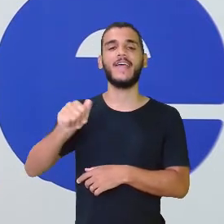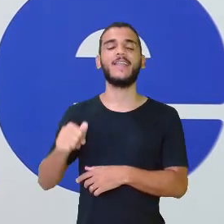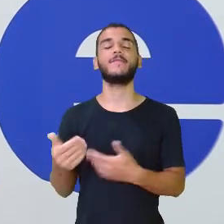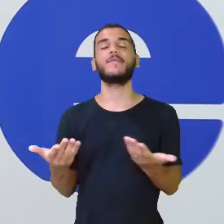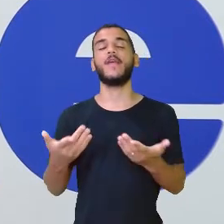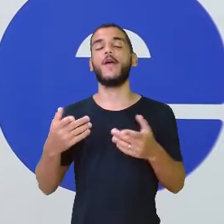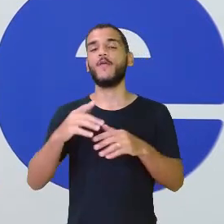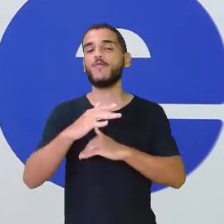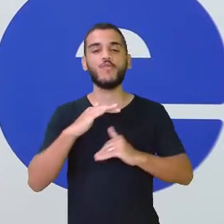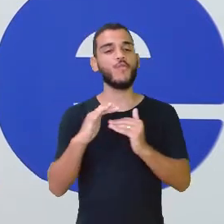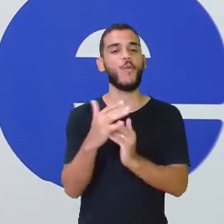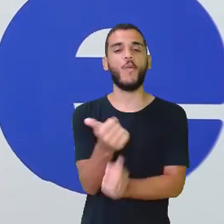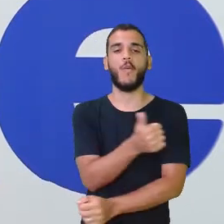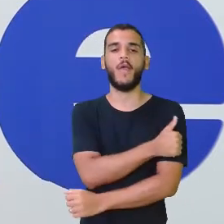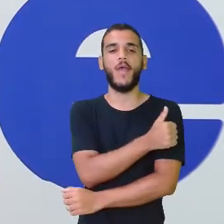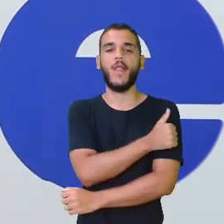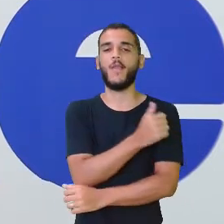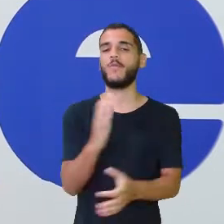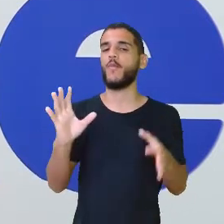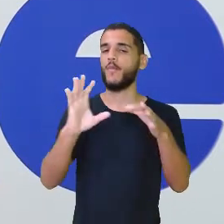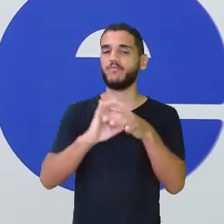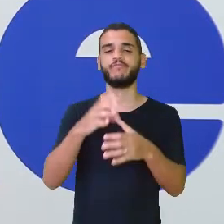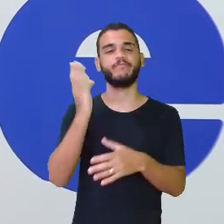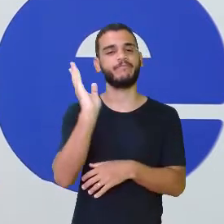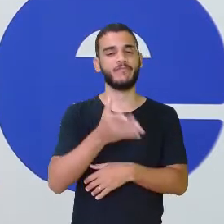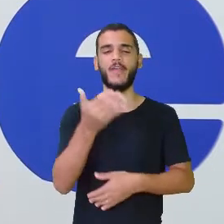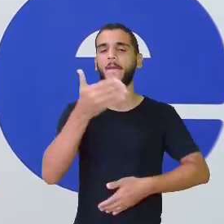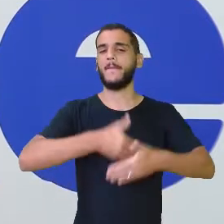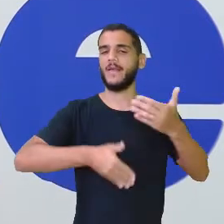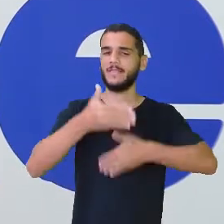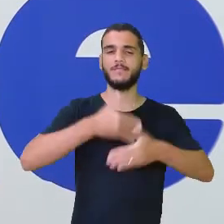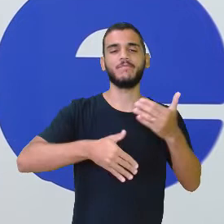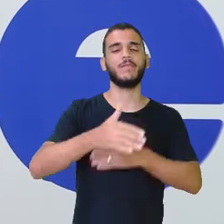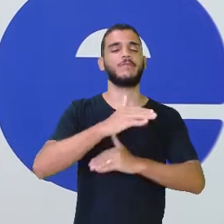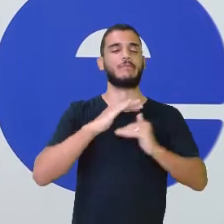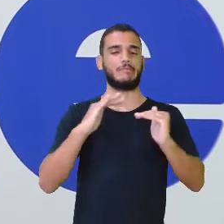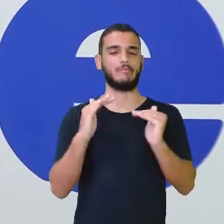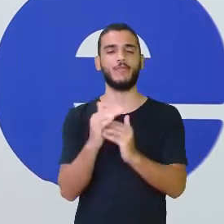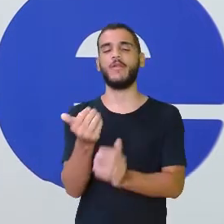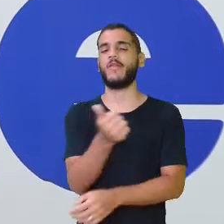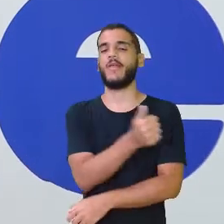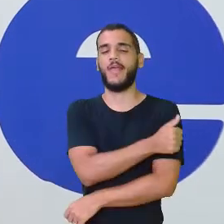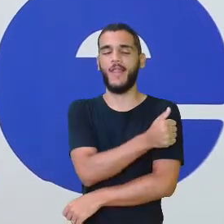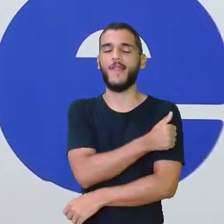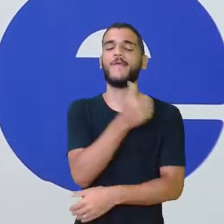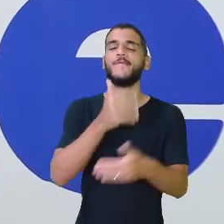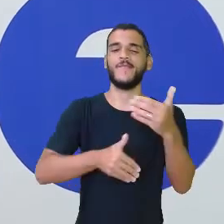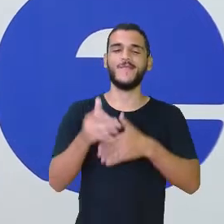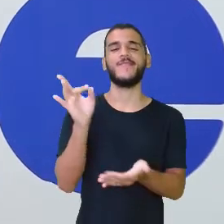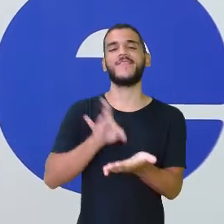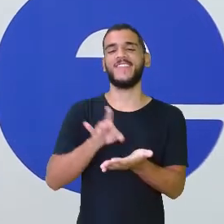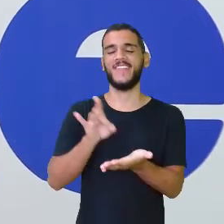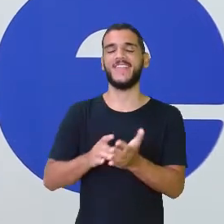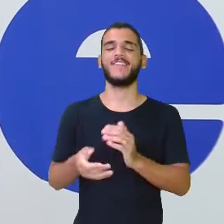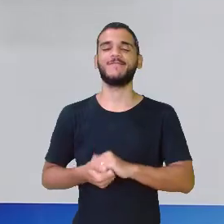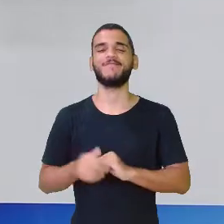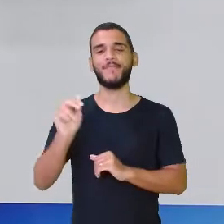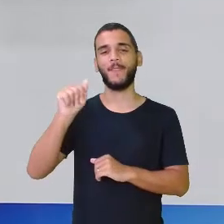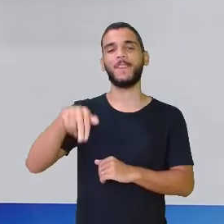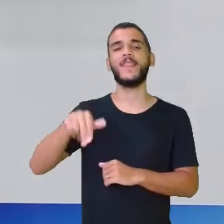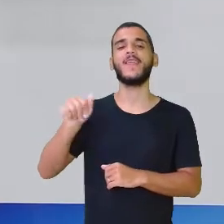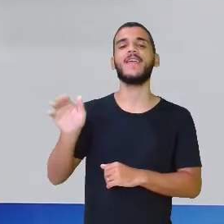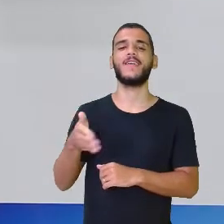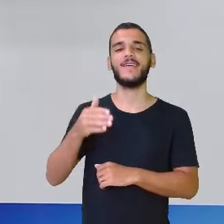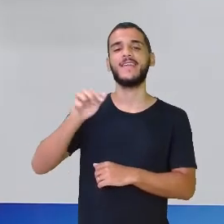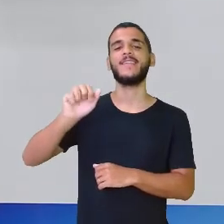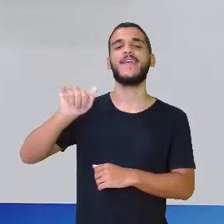aqui conectados, a Ana, a Yasmin, o José, sempre participativos aqui na nossa aula. Que coisa